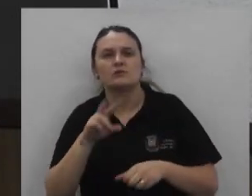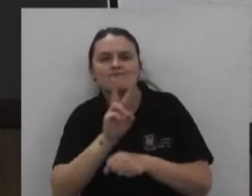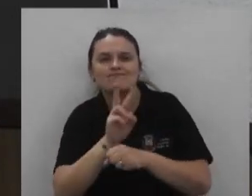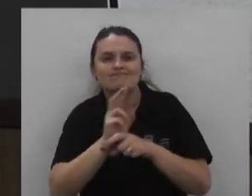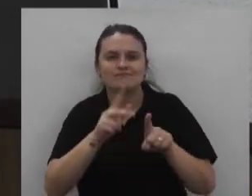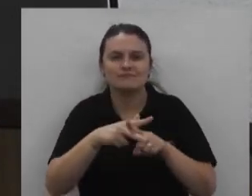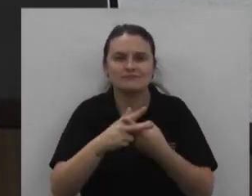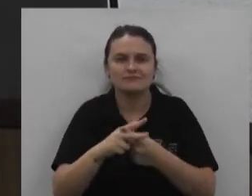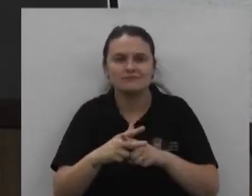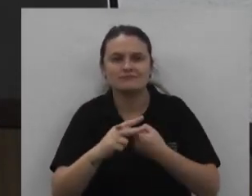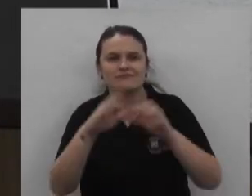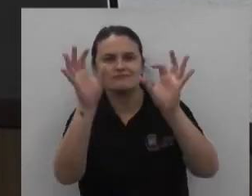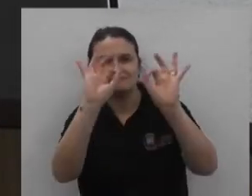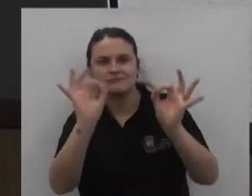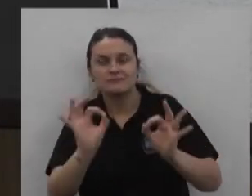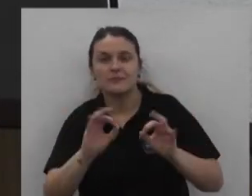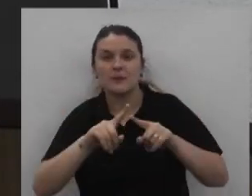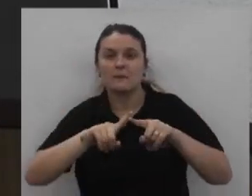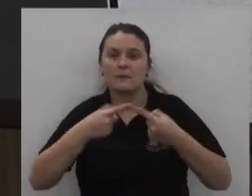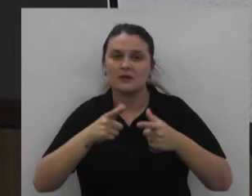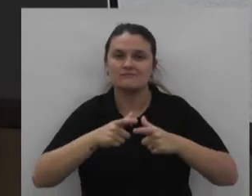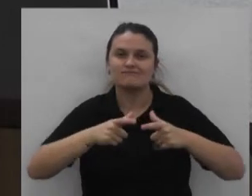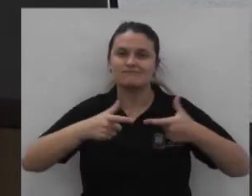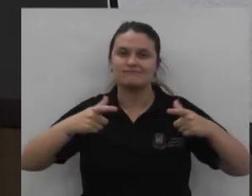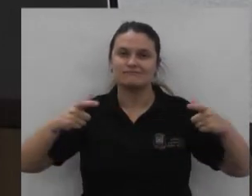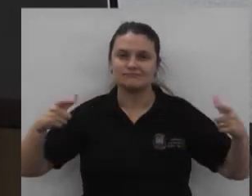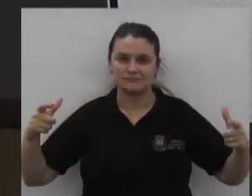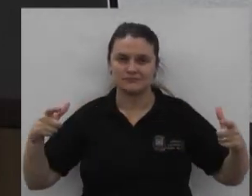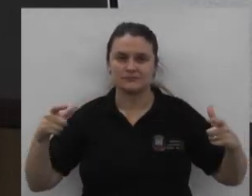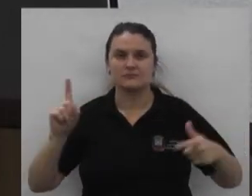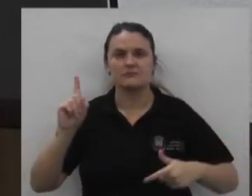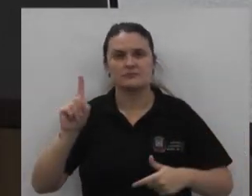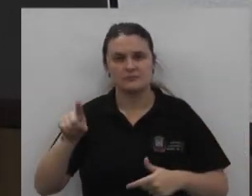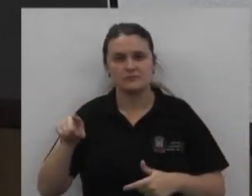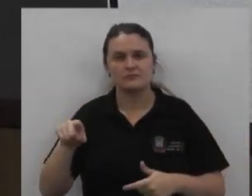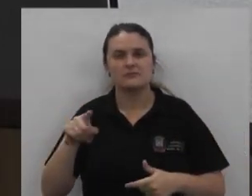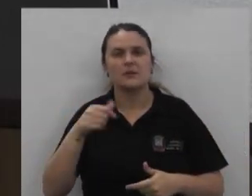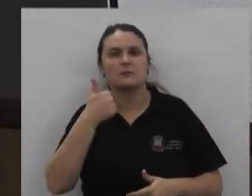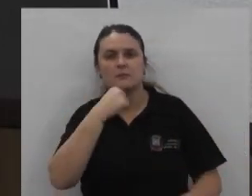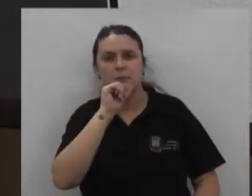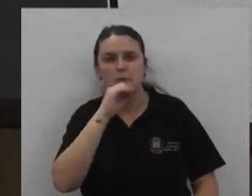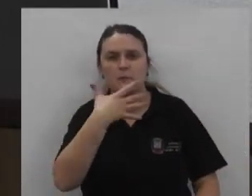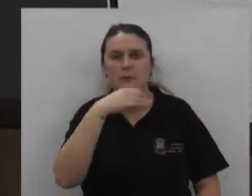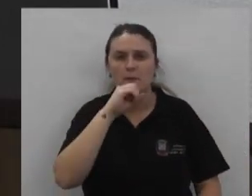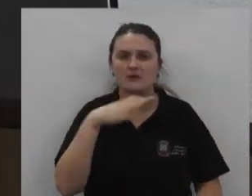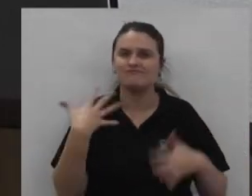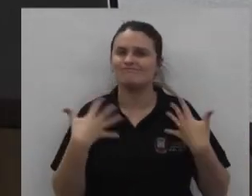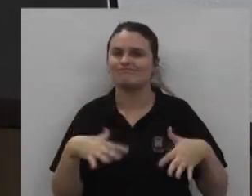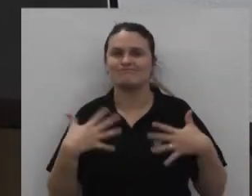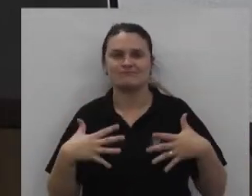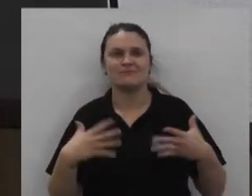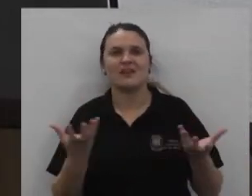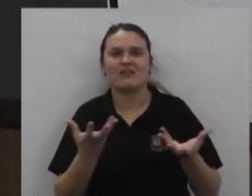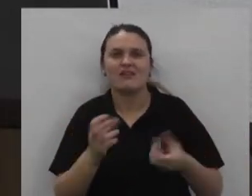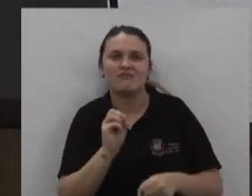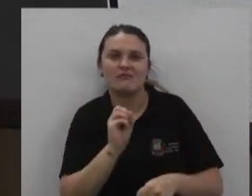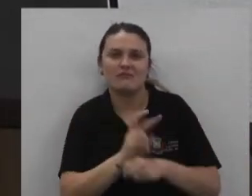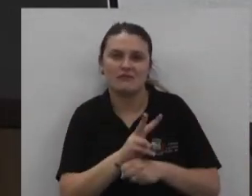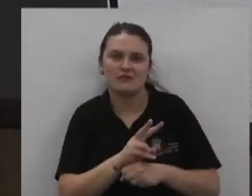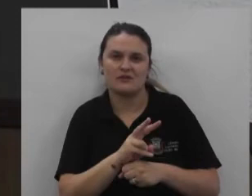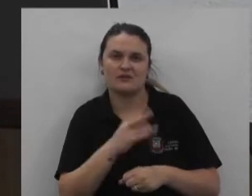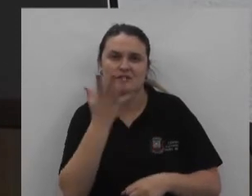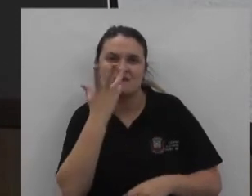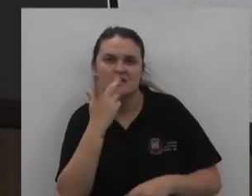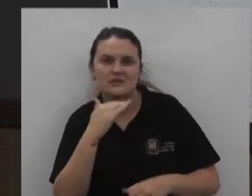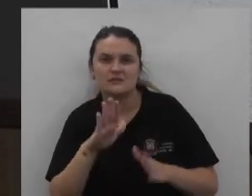manutenção Mas na maioria Das vezes São pais Desesperados À procura De vagas